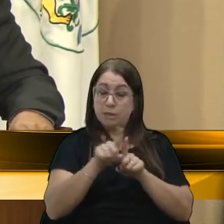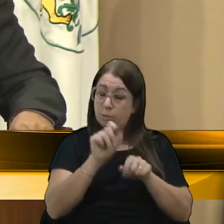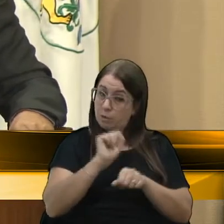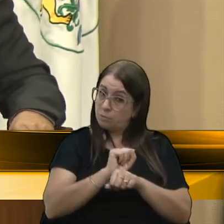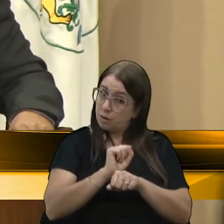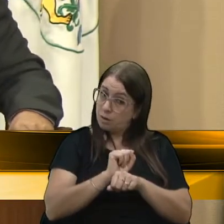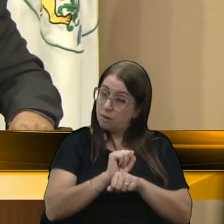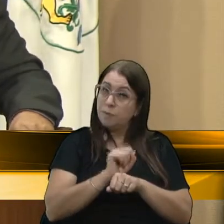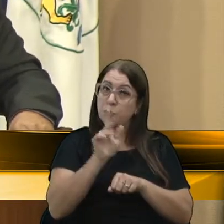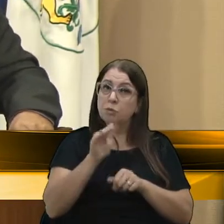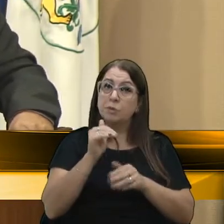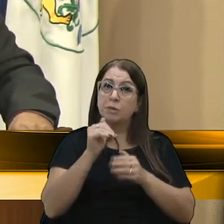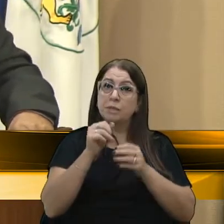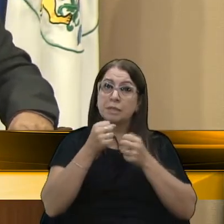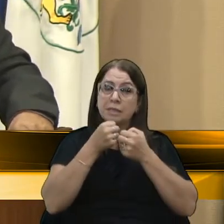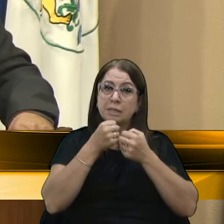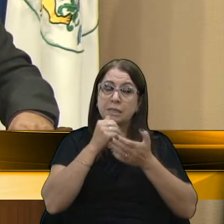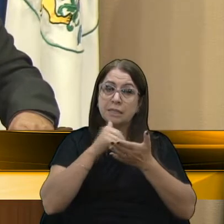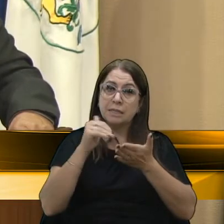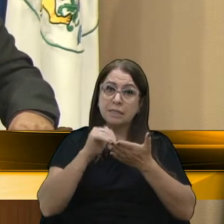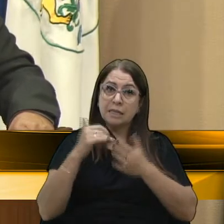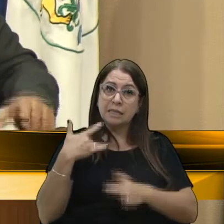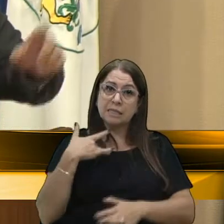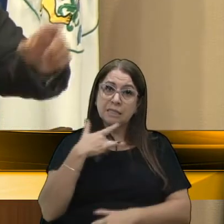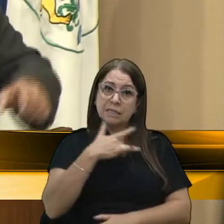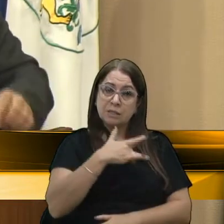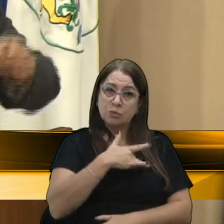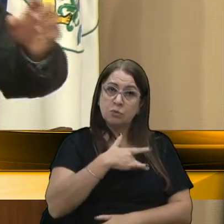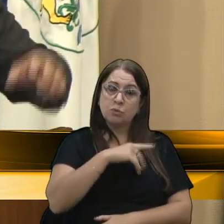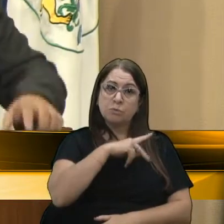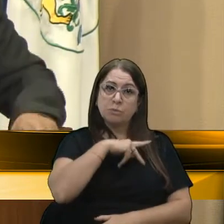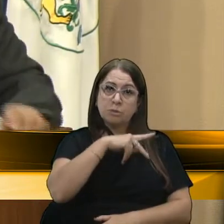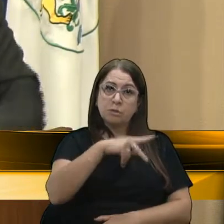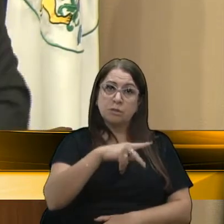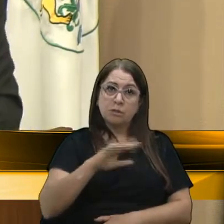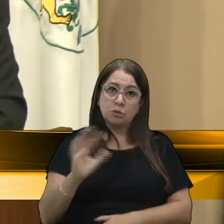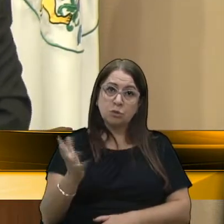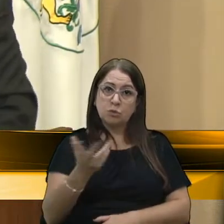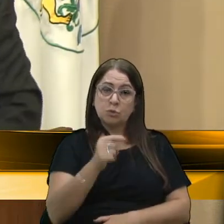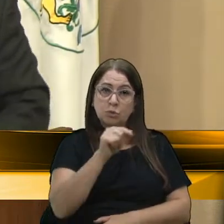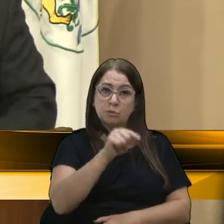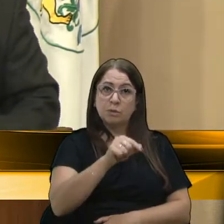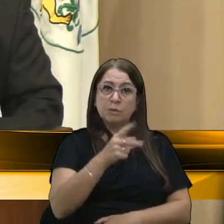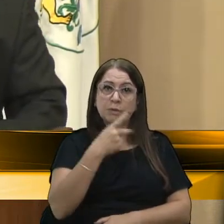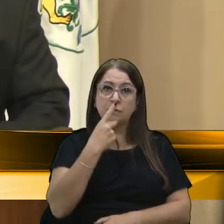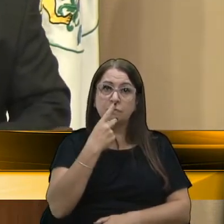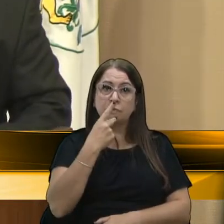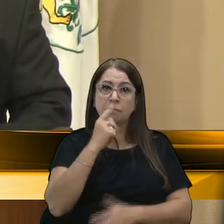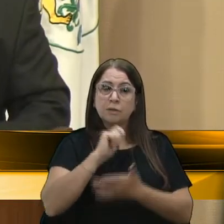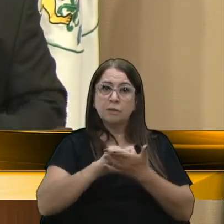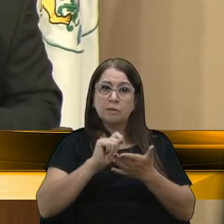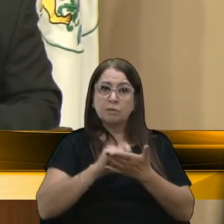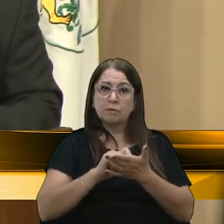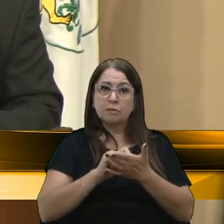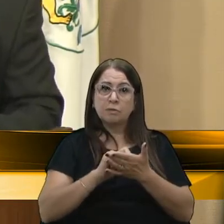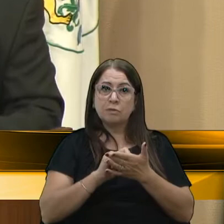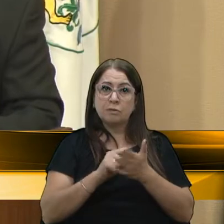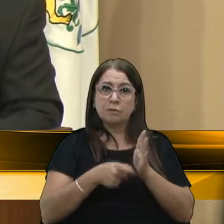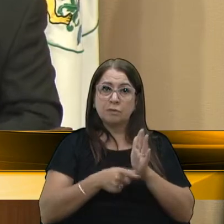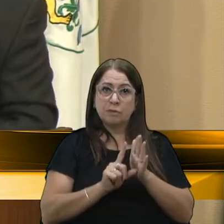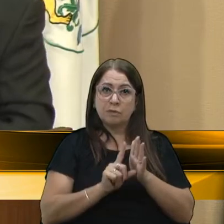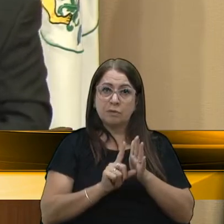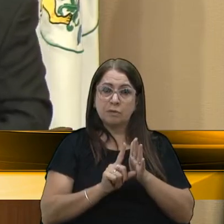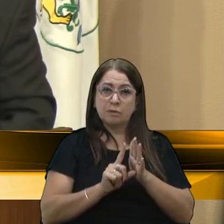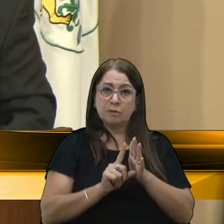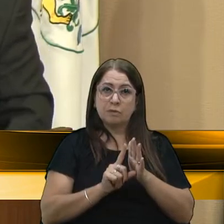que hoje viesse a Secretaria da Saúde. Como o presidente veio, a mesa trouxe, quero dizer que anotei isso aqui. Anotei antes, no